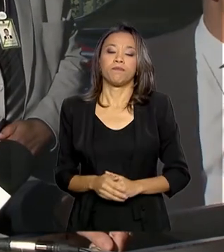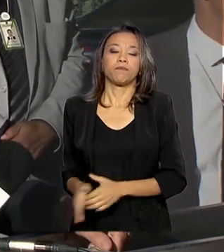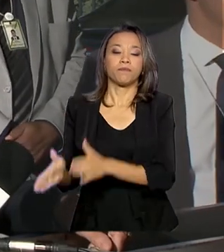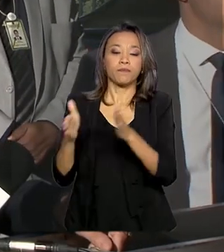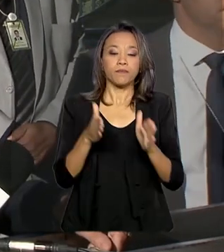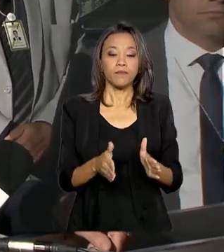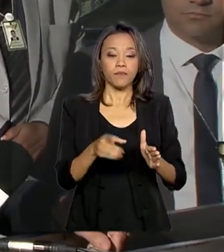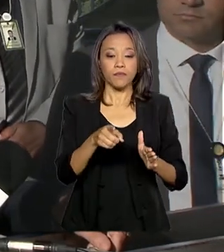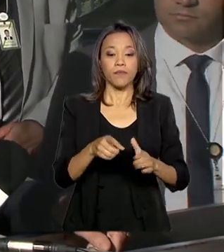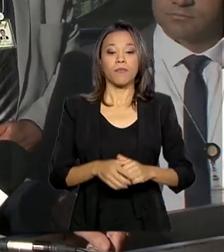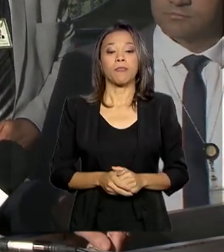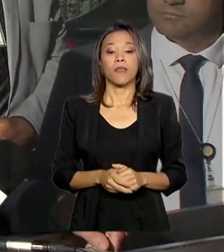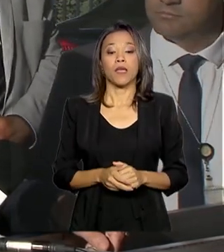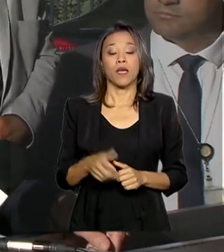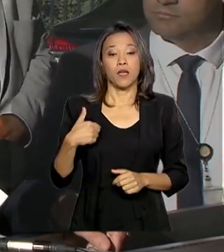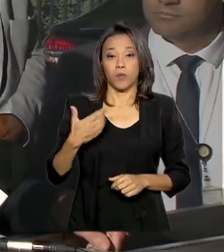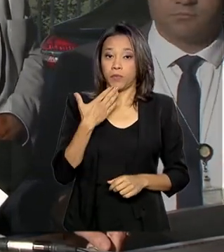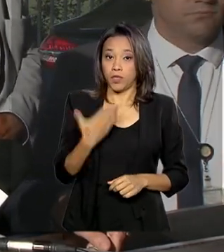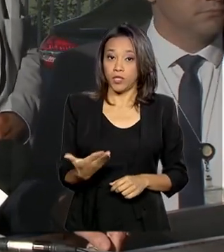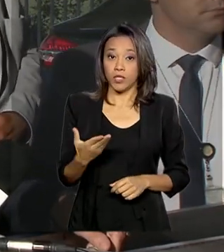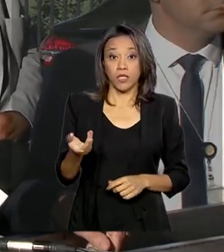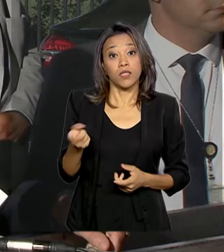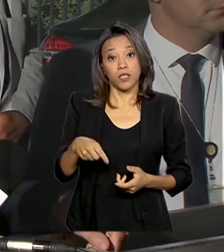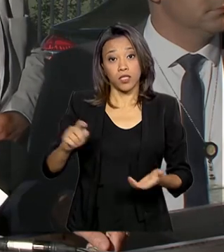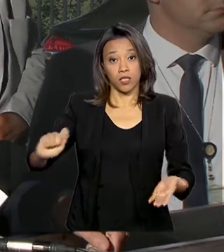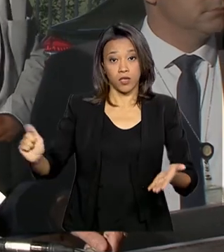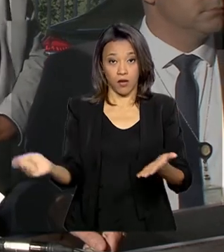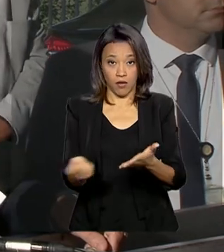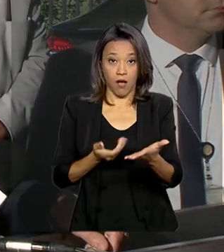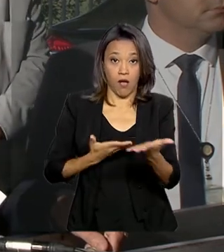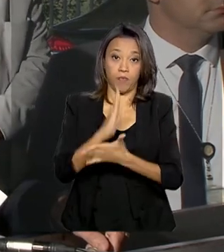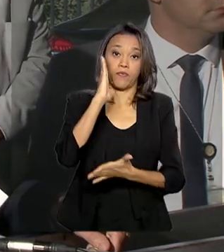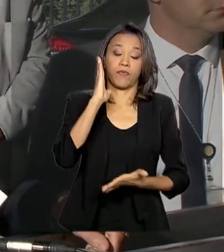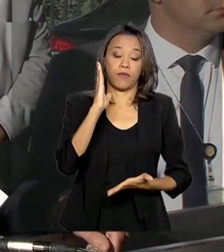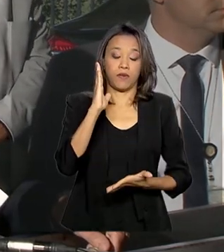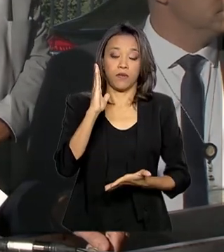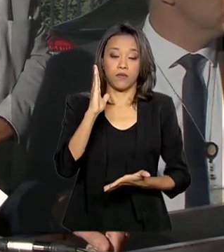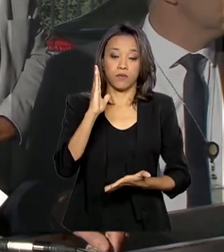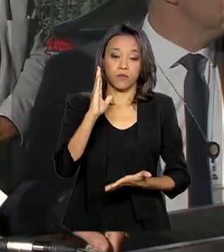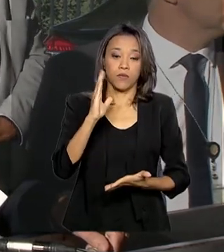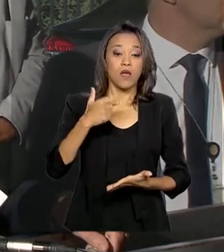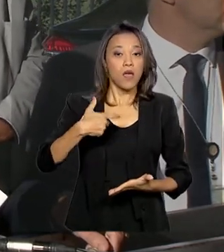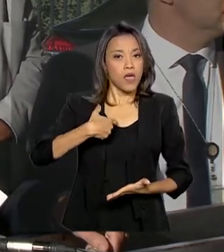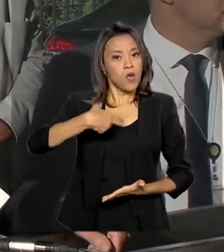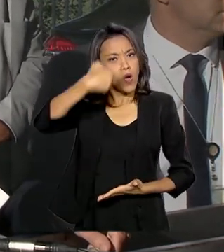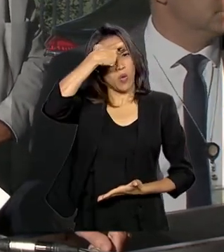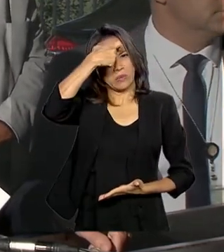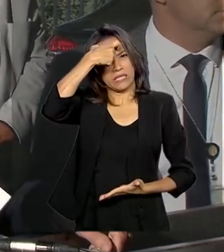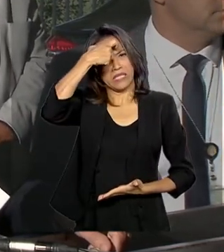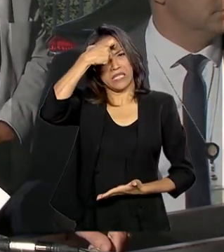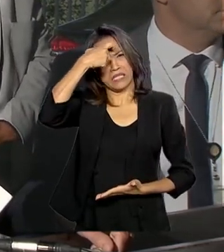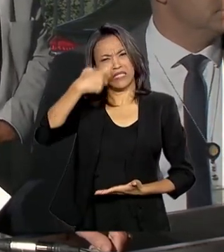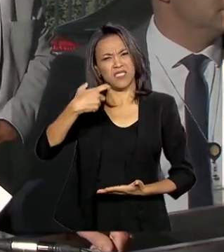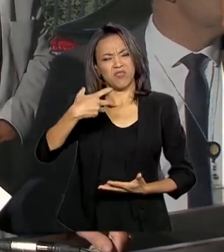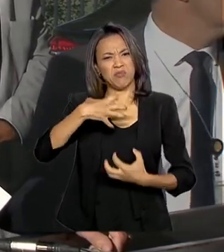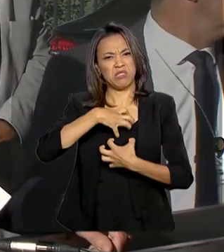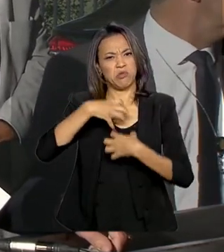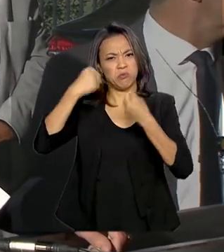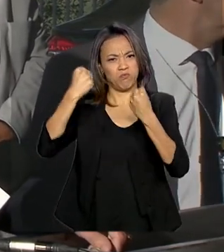para que seja aprovado o excludente de ilicitude. A minha consciência fica pesada nesse momento,